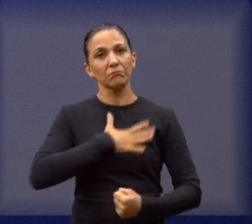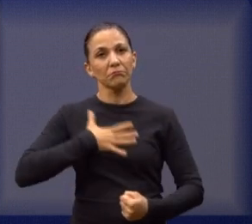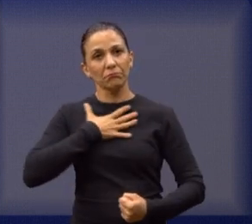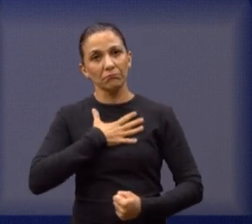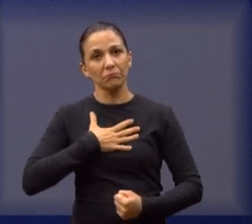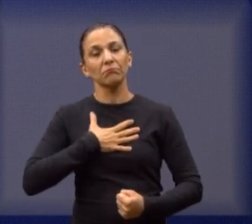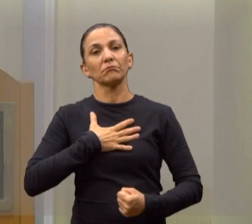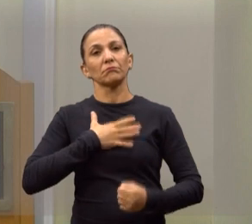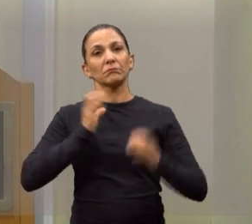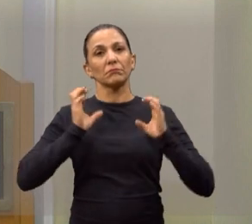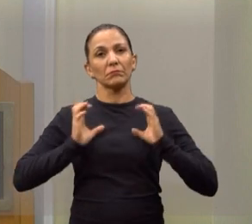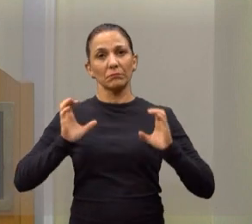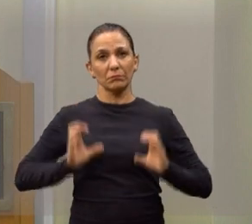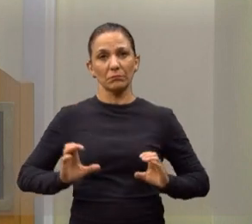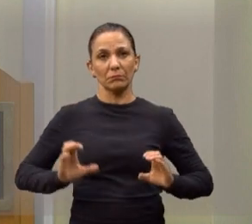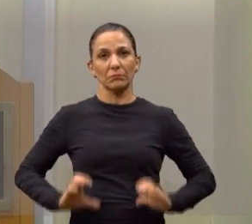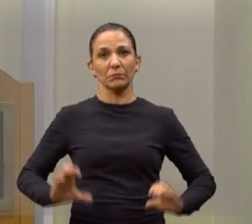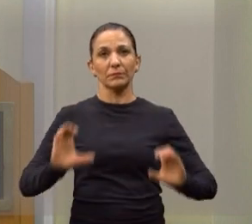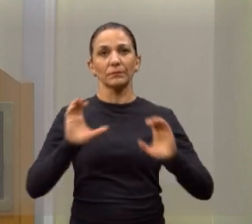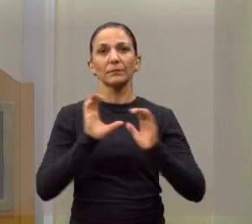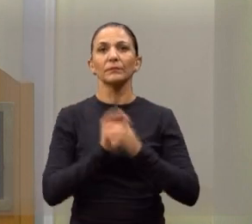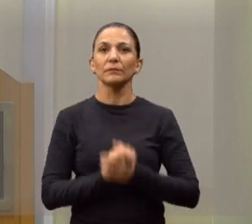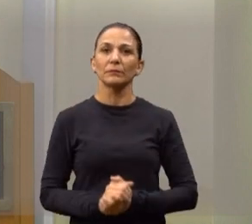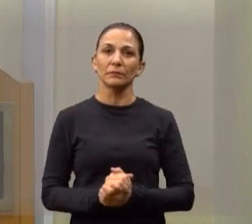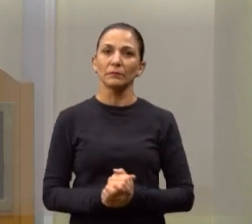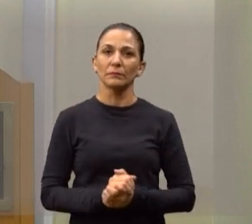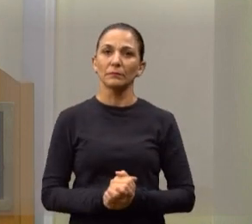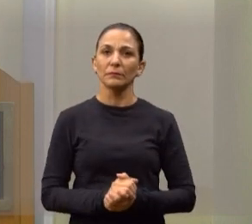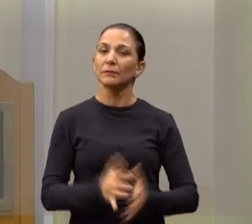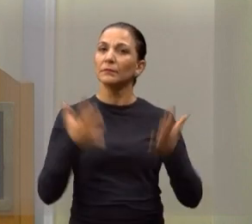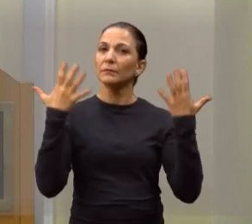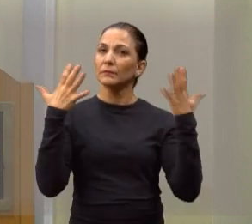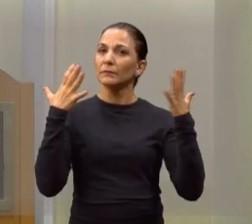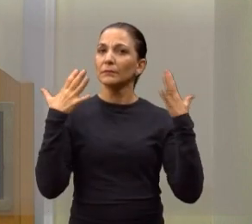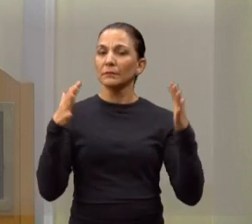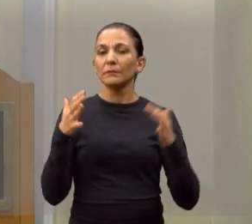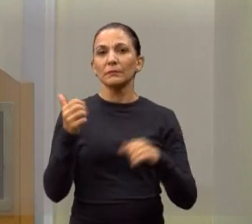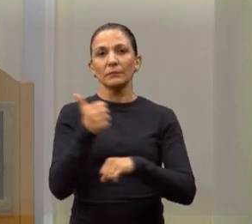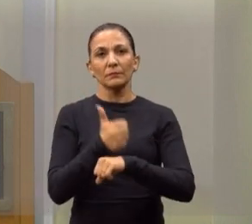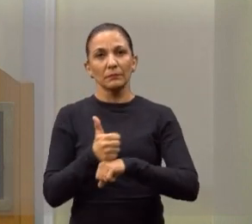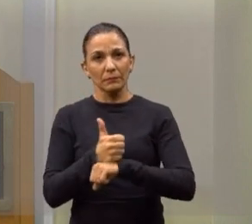da cidadania. É isso. Parabéns a todos os vigilantes.